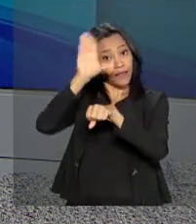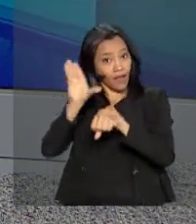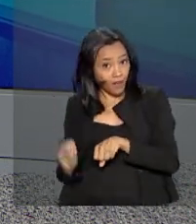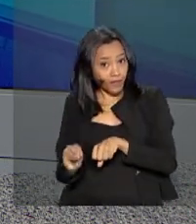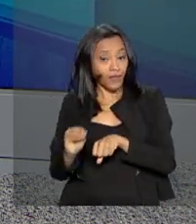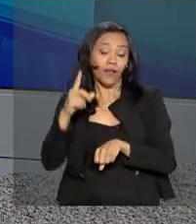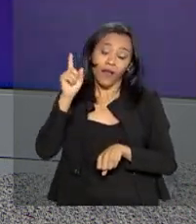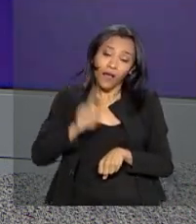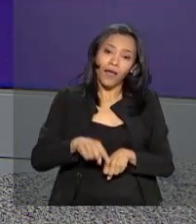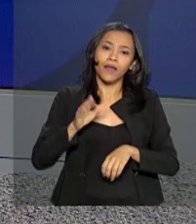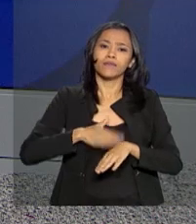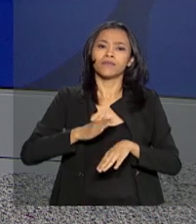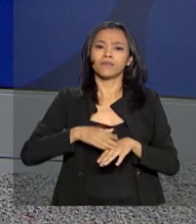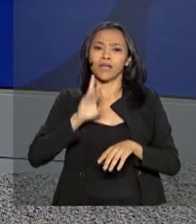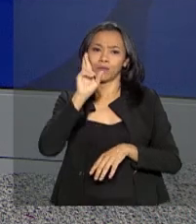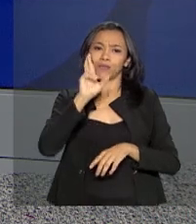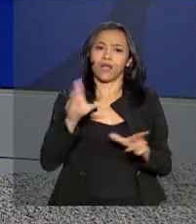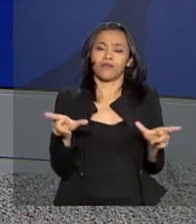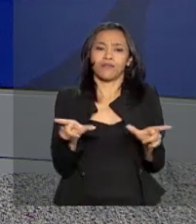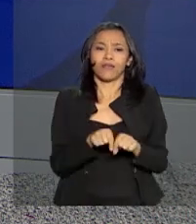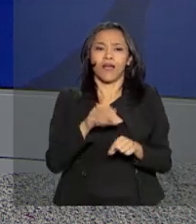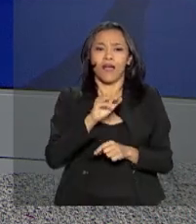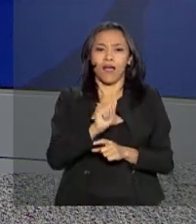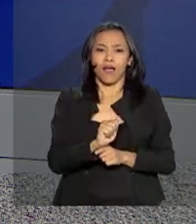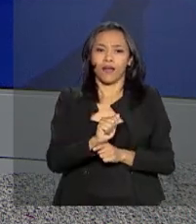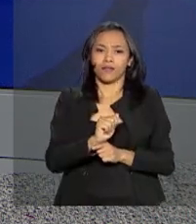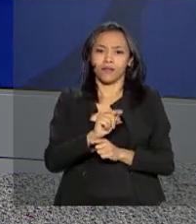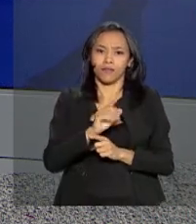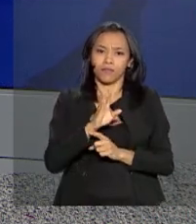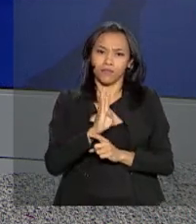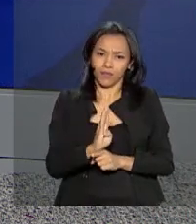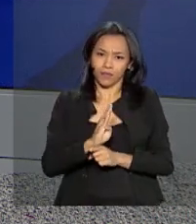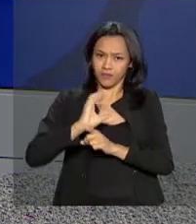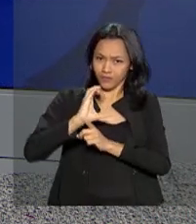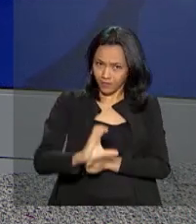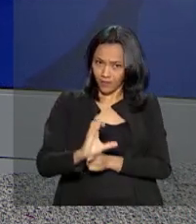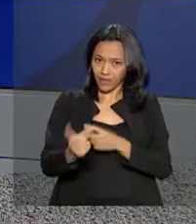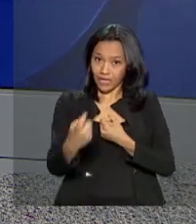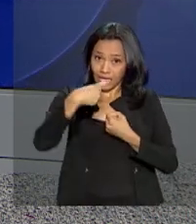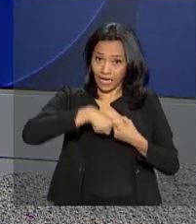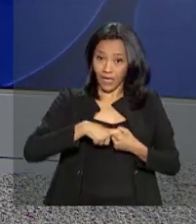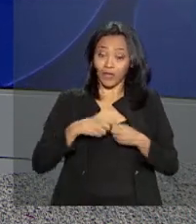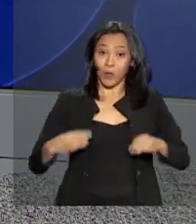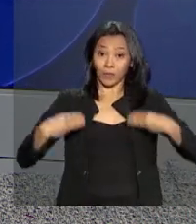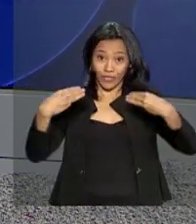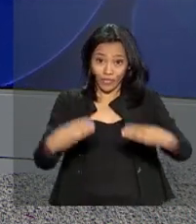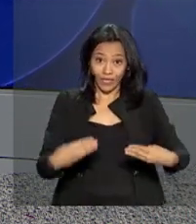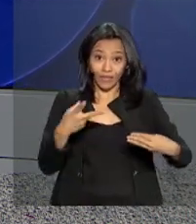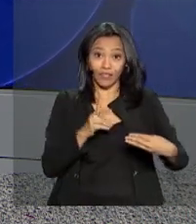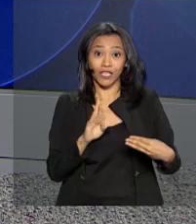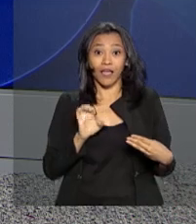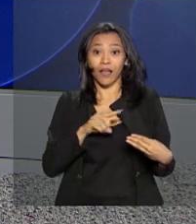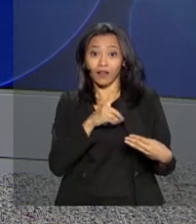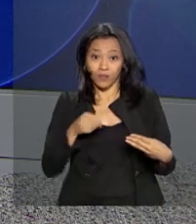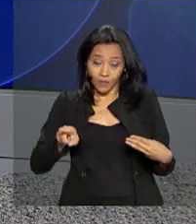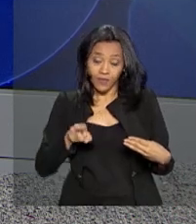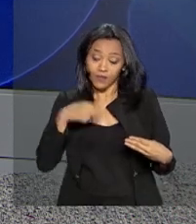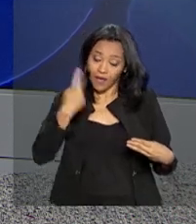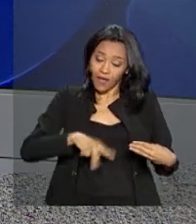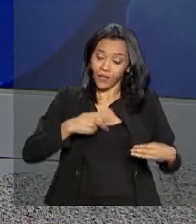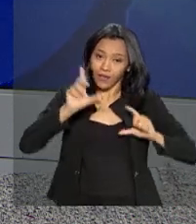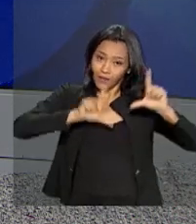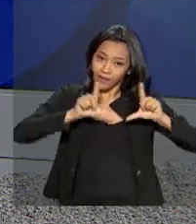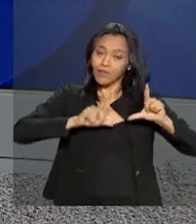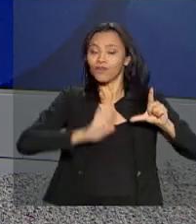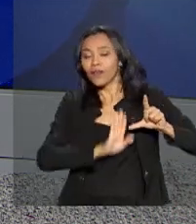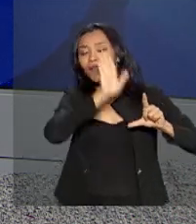iniciativa é da Agência Brasileira de Cooperação, que é ligada ao Ministério das Relações Exteriores. A equipe da TVNBR foi até o Mali